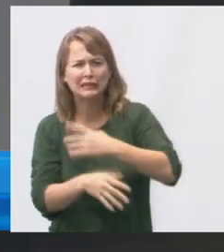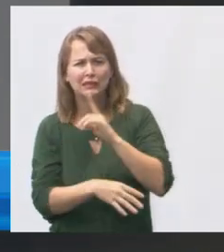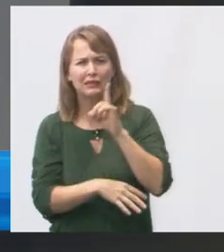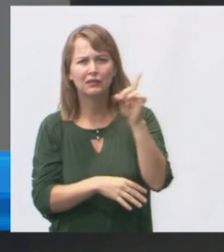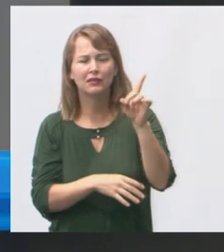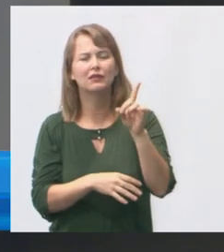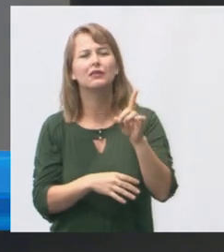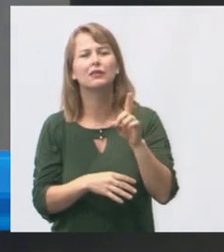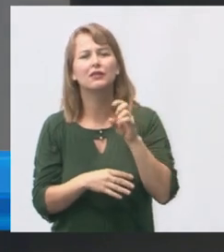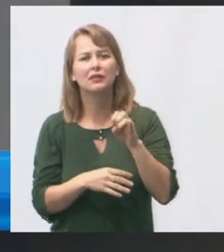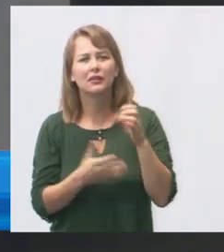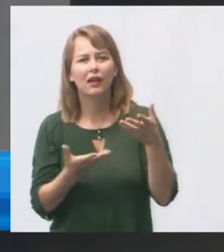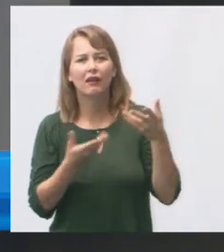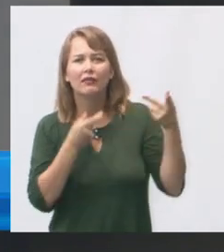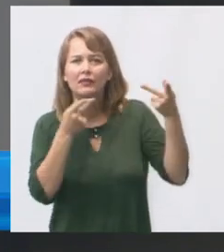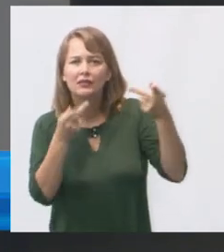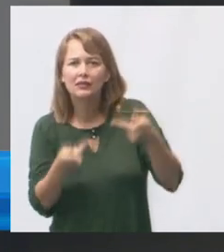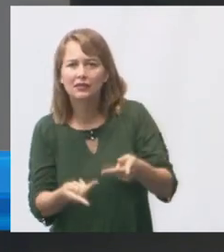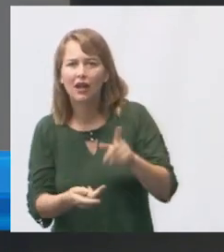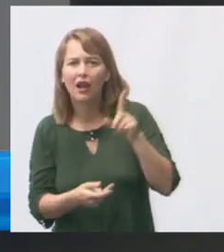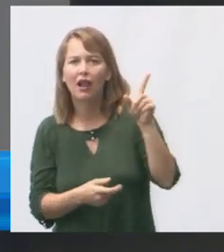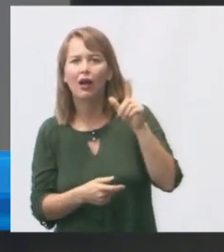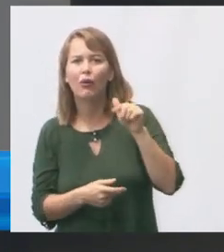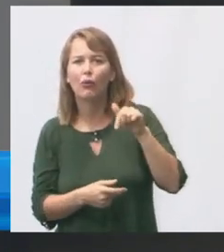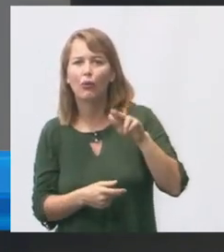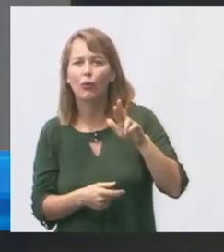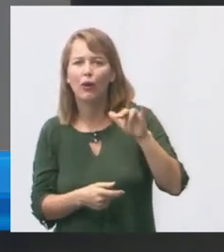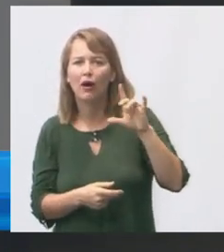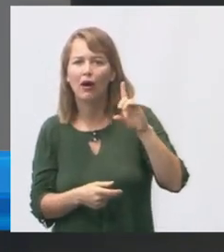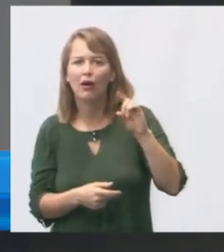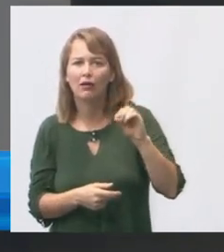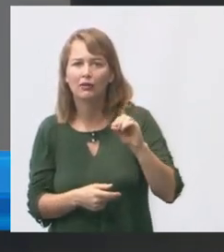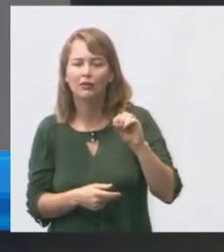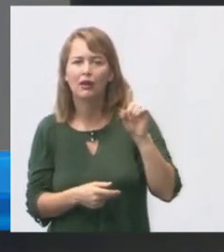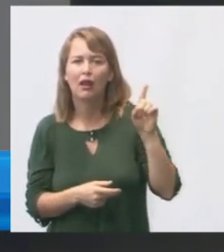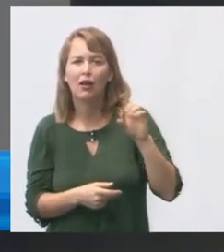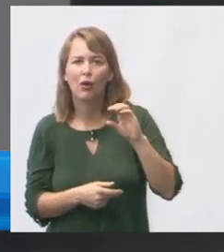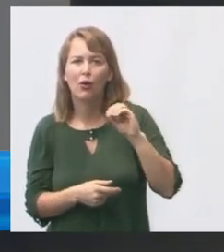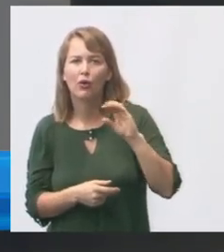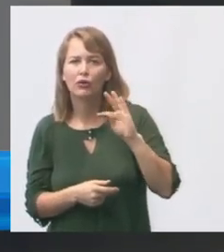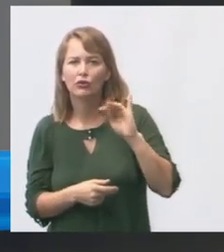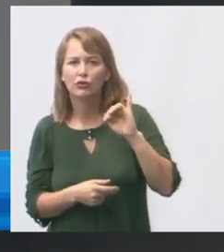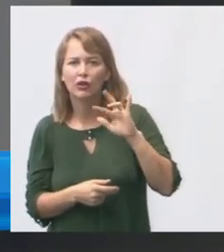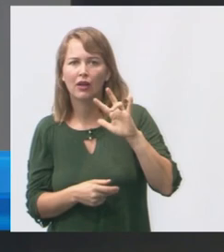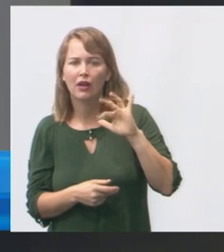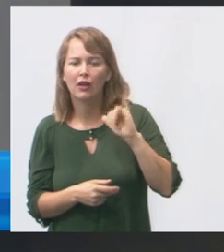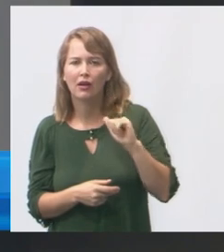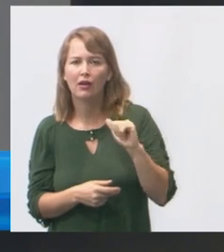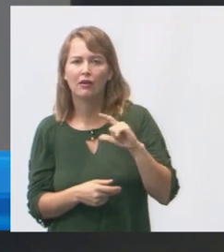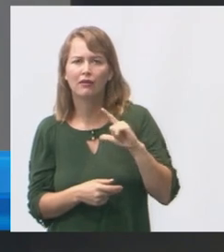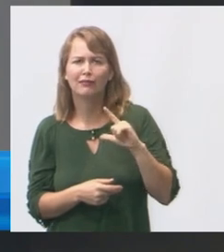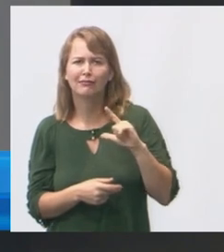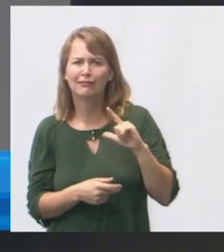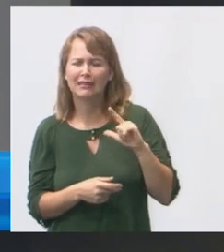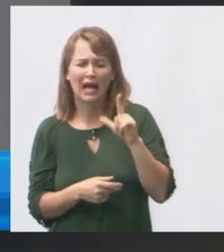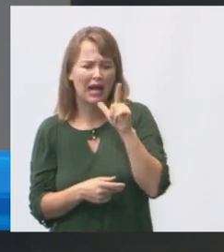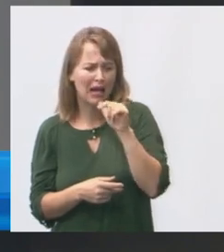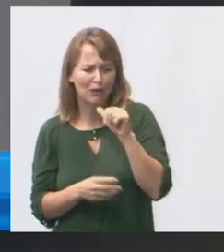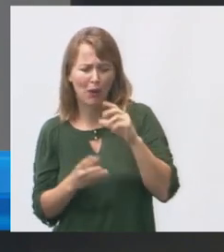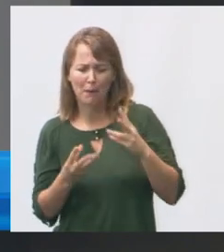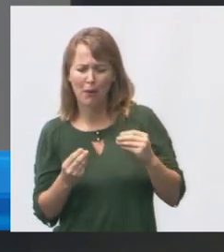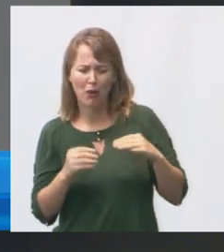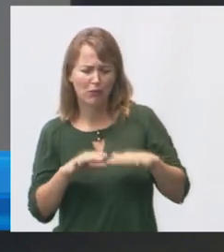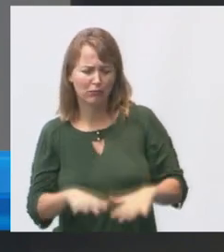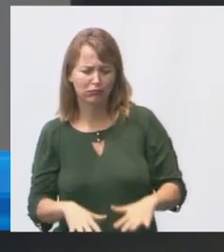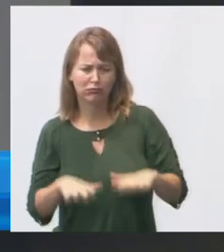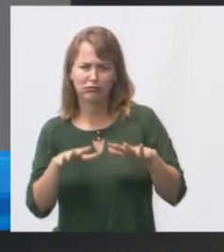se quiserem visitar o quadro hoje lá na na Odila Simões deve estar o caos deve ter água para tudo que é lá dentro das salas de aula